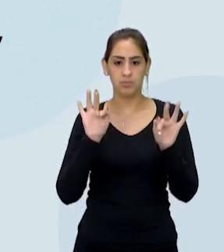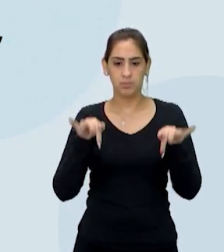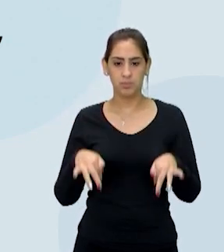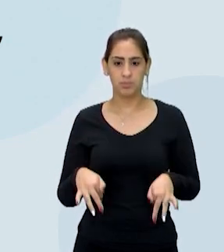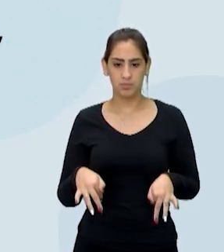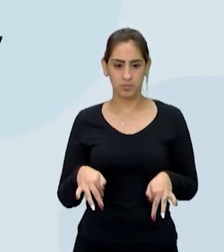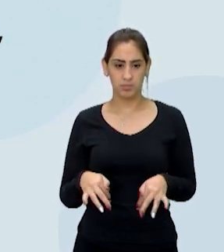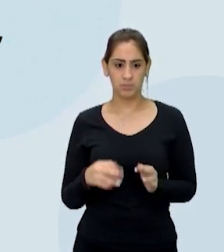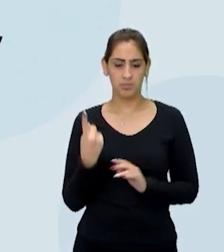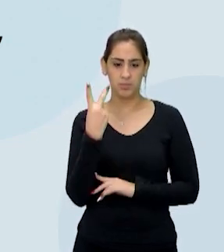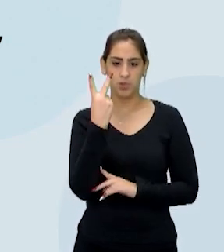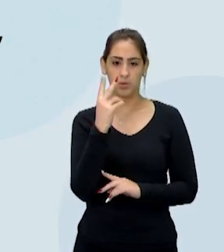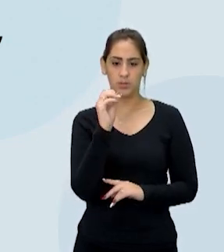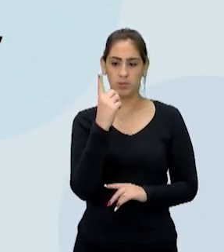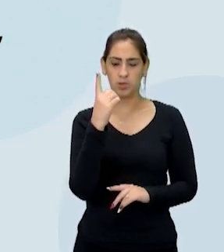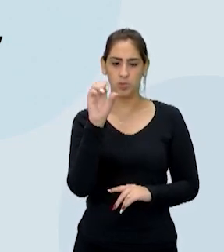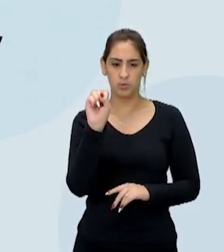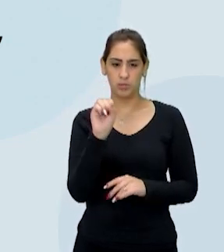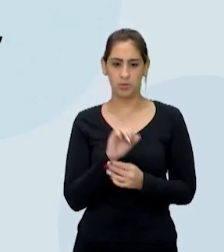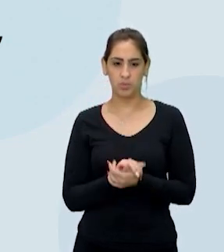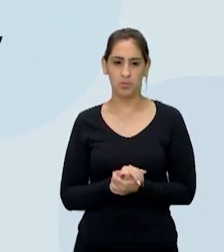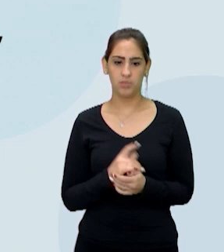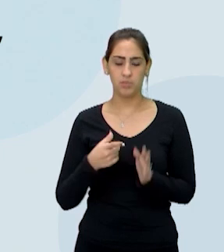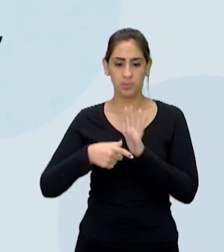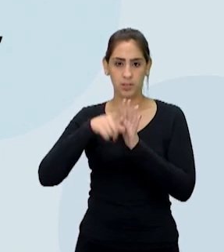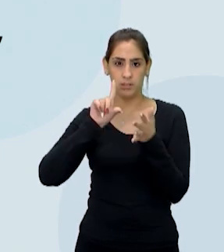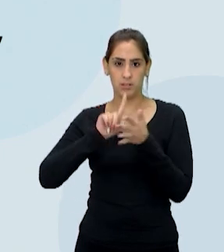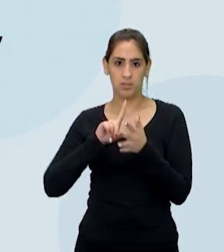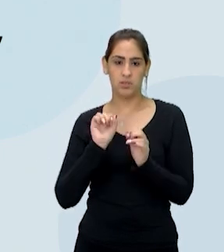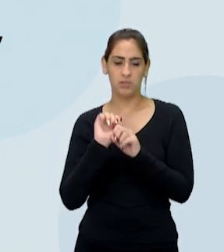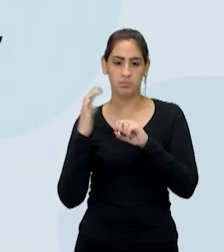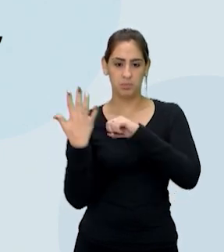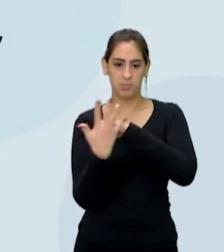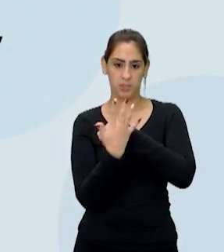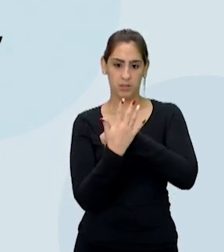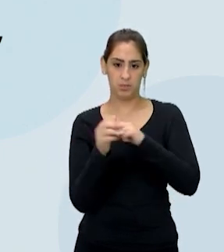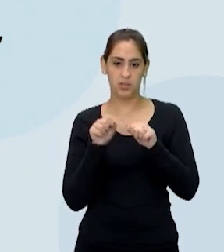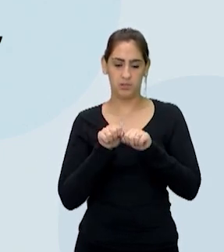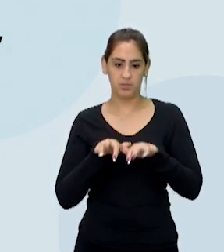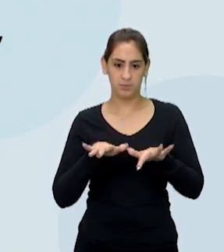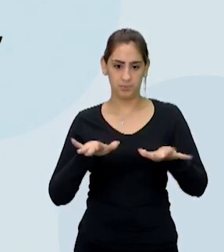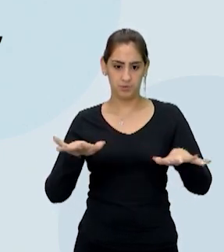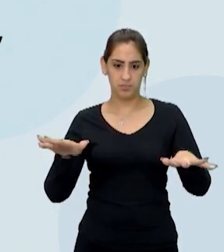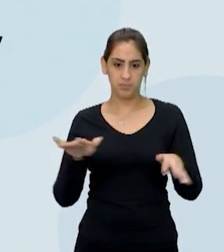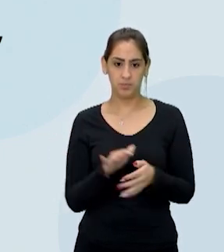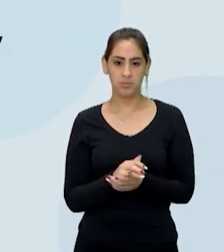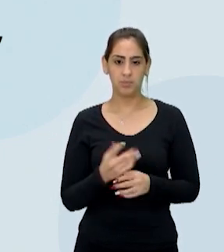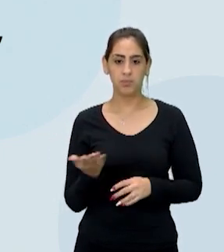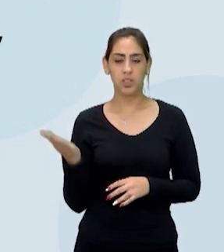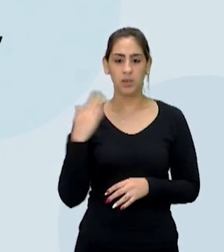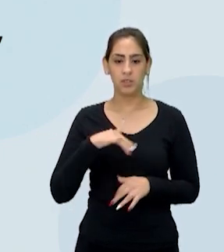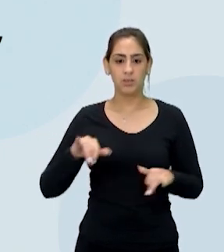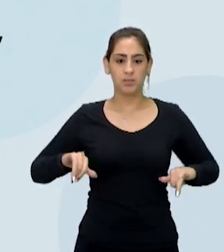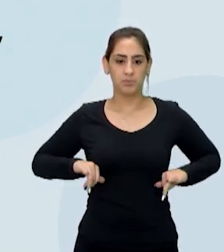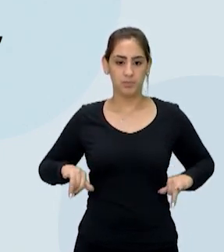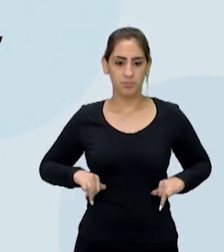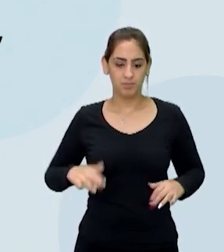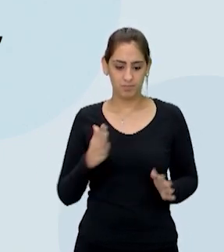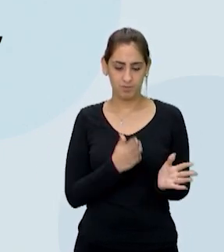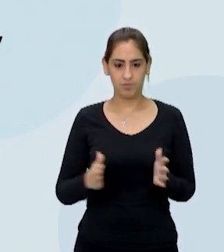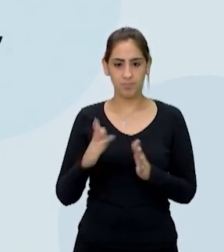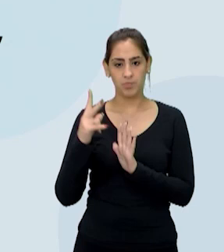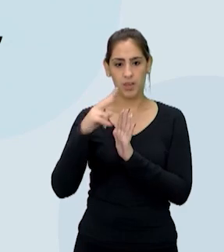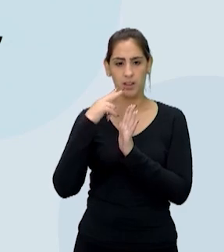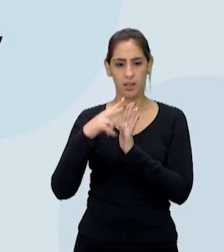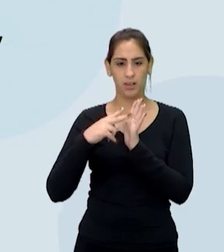2018. A gente está falando de antes da pandemia. A indústria do livro já vinha sofrendo, né, com essa questão